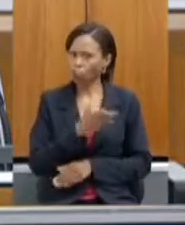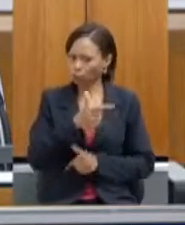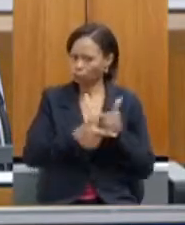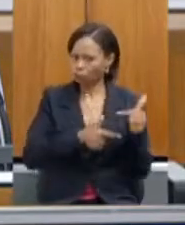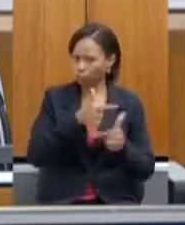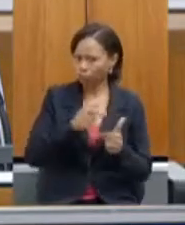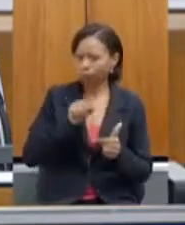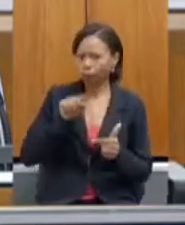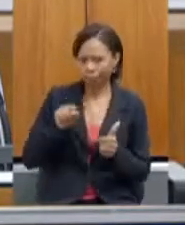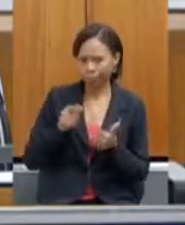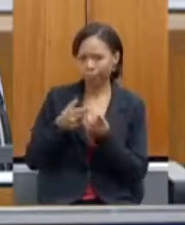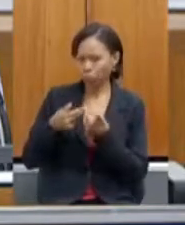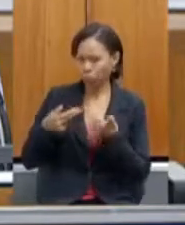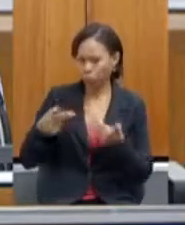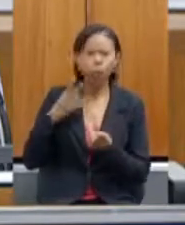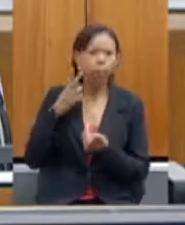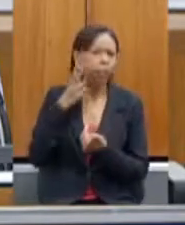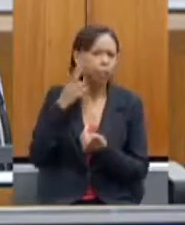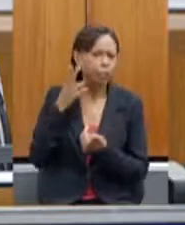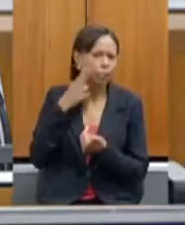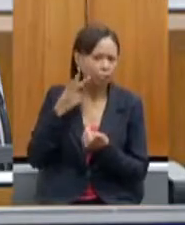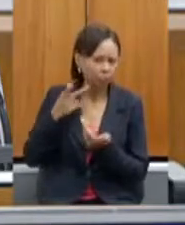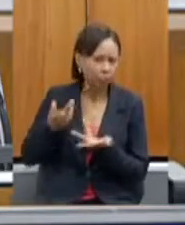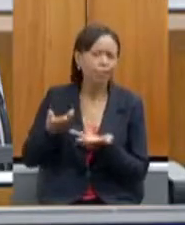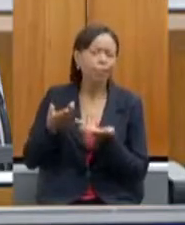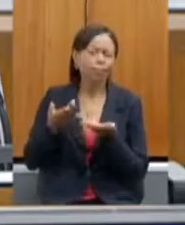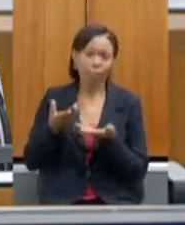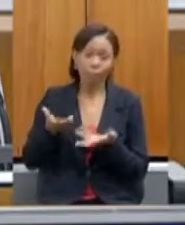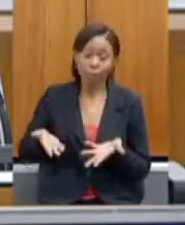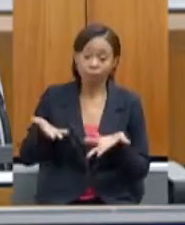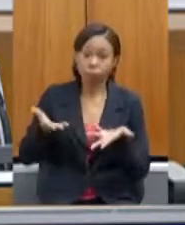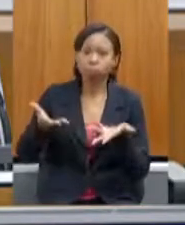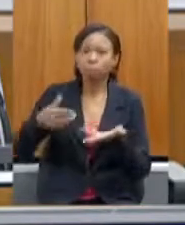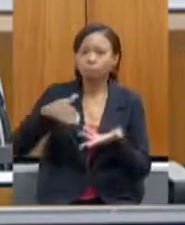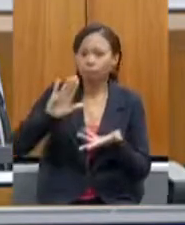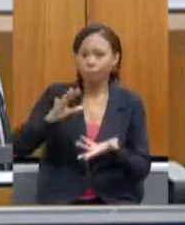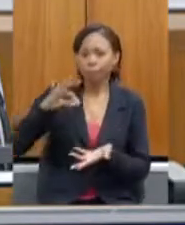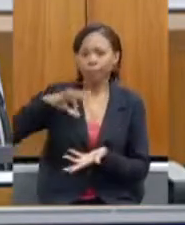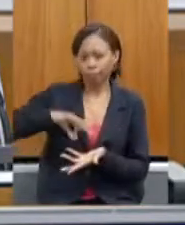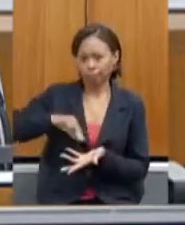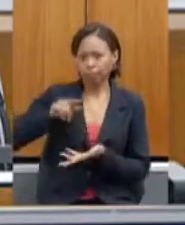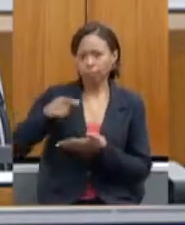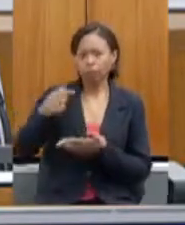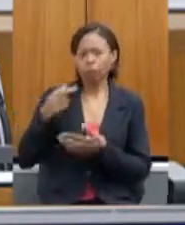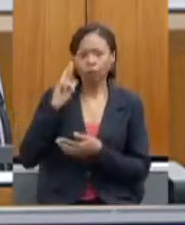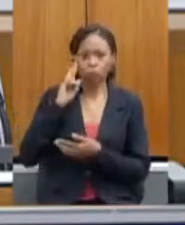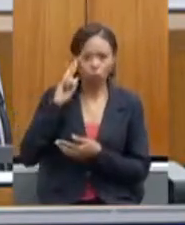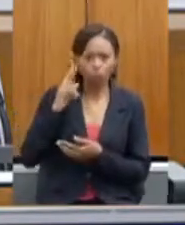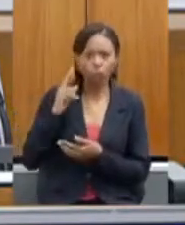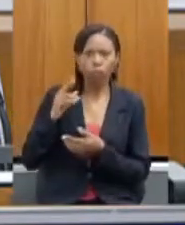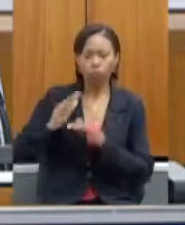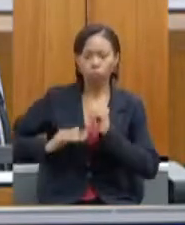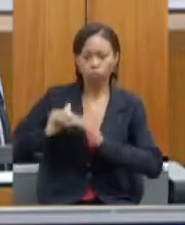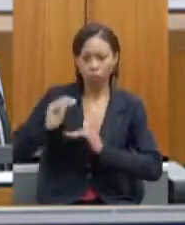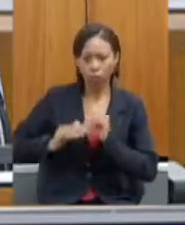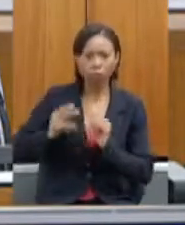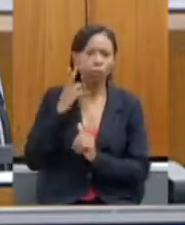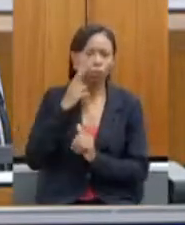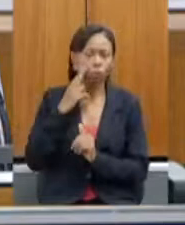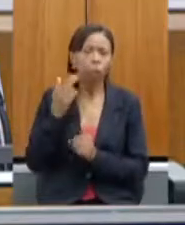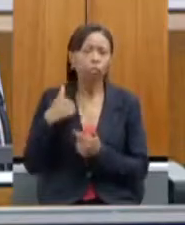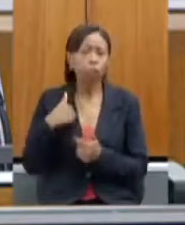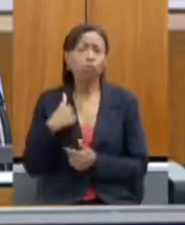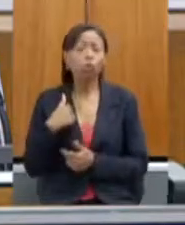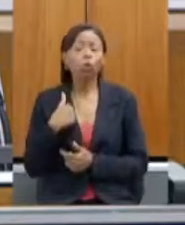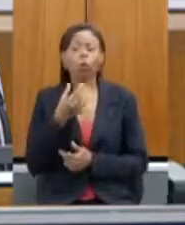certeza vai dar trazer aí mais renda para os nossos produtores e vamos levar ao BDMG todos esses seus comentários e seu